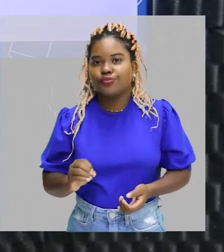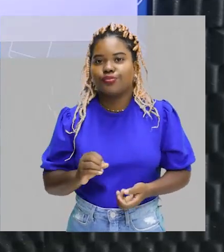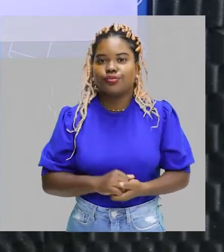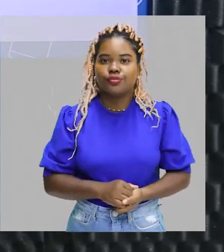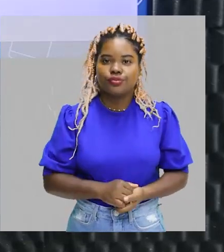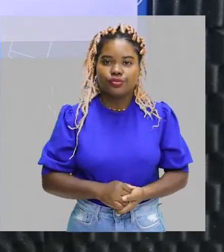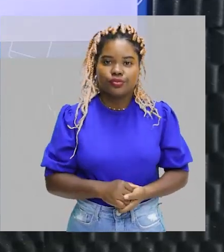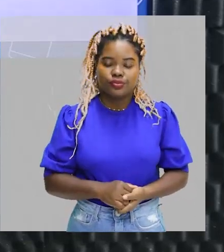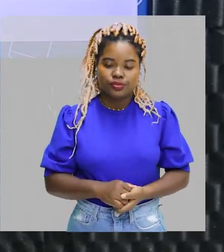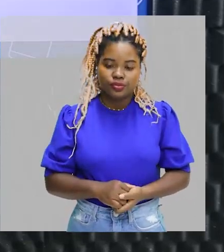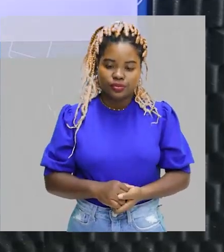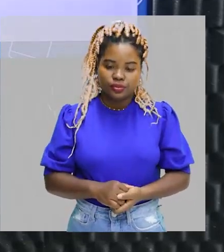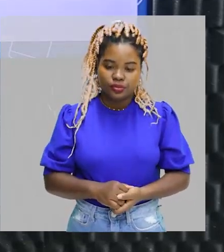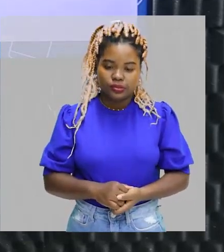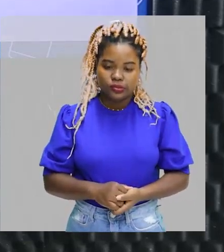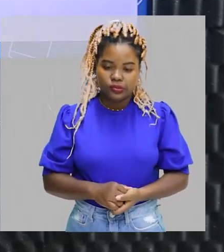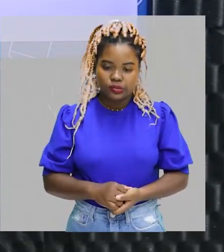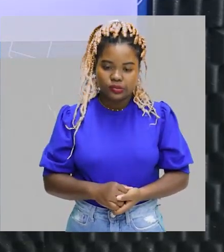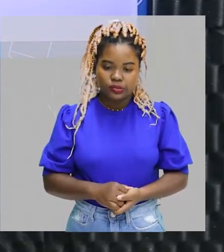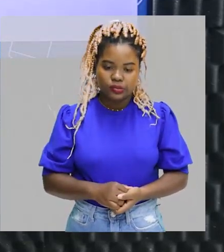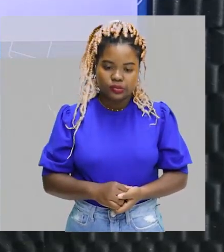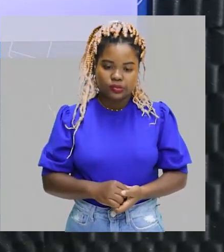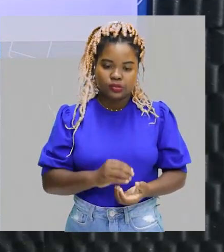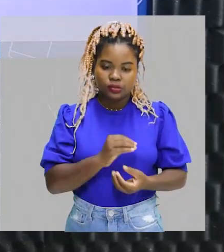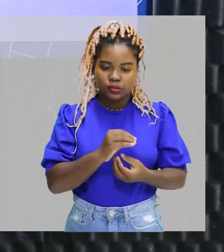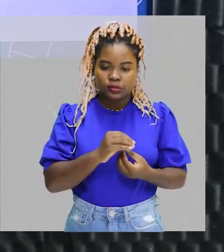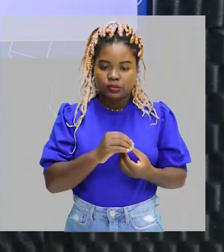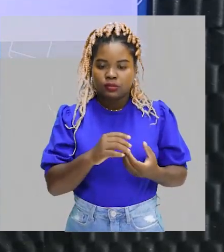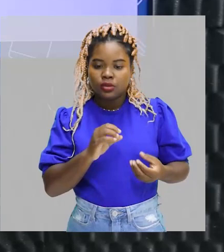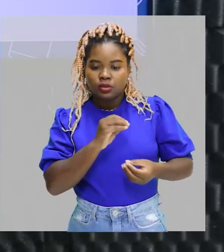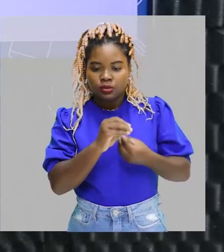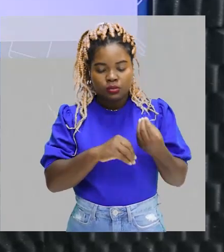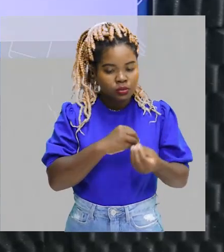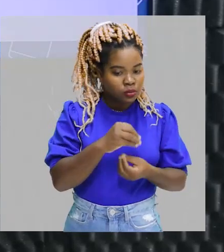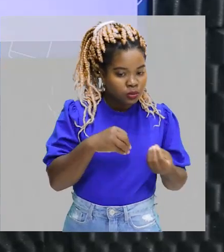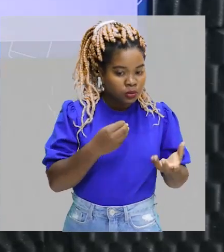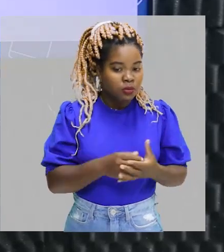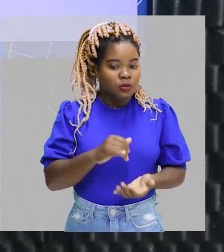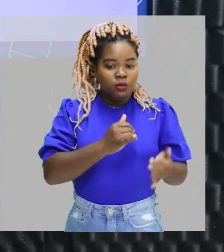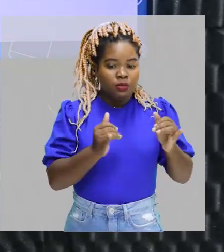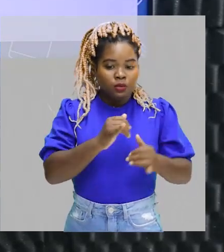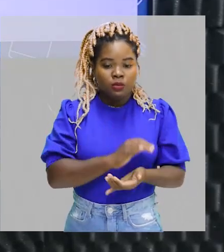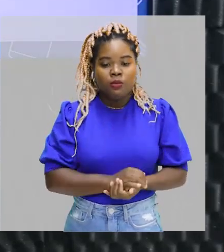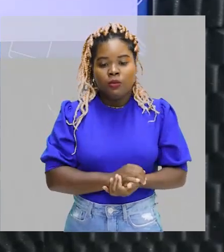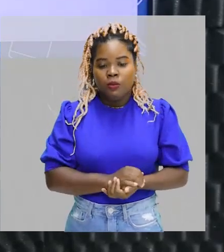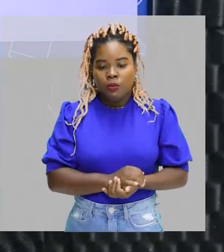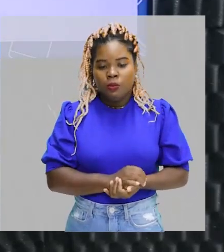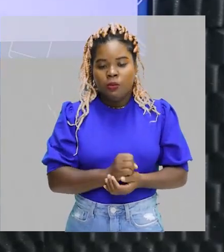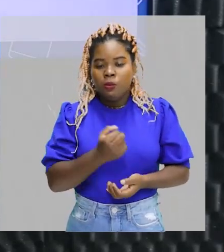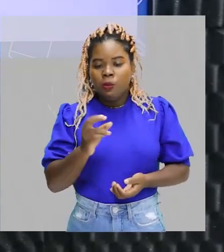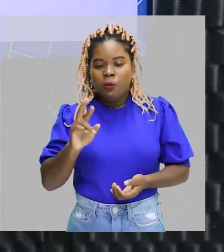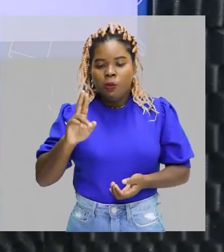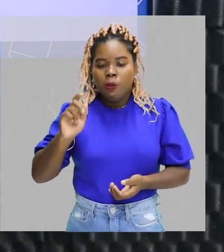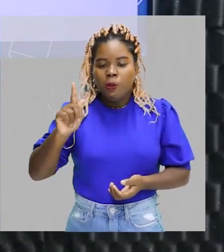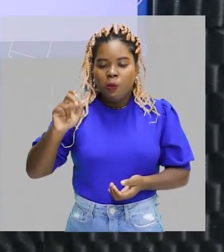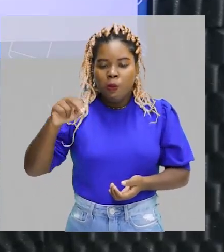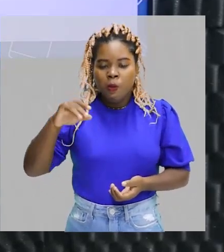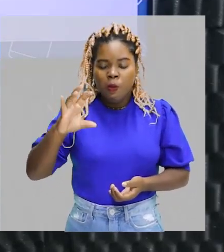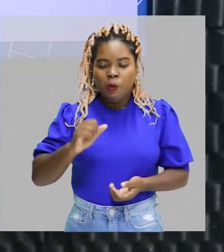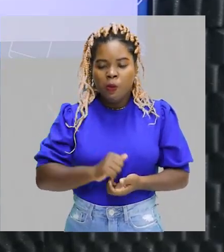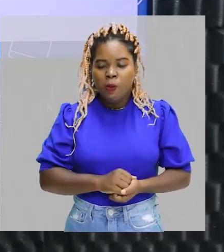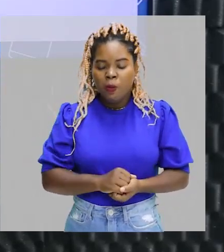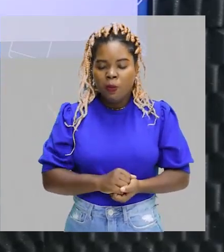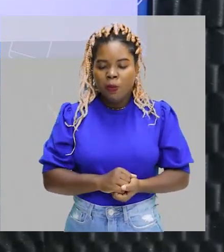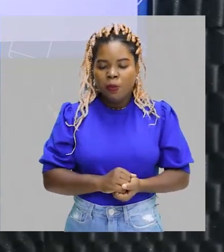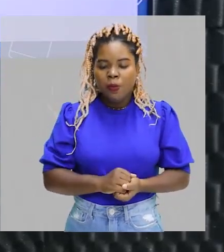afinidade para as reações químicas ou reações orgânicas. E aqui eu